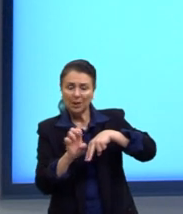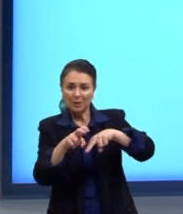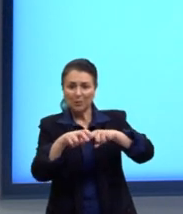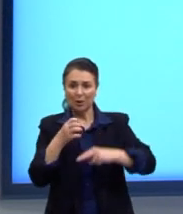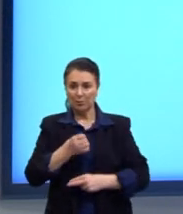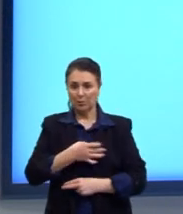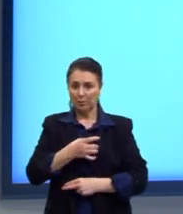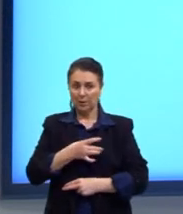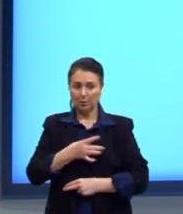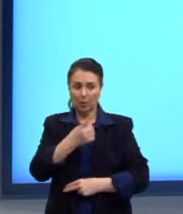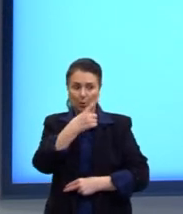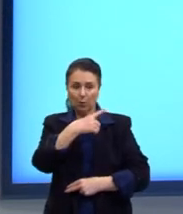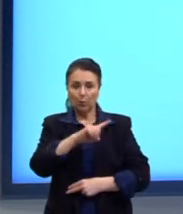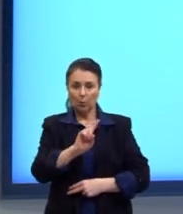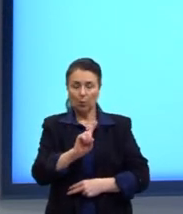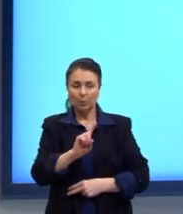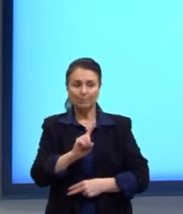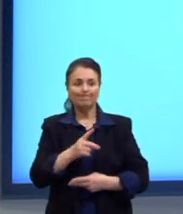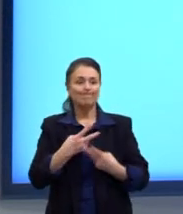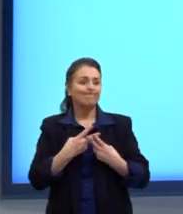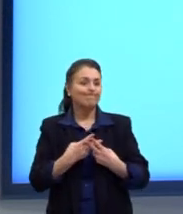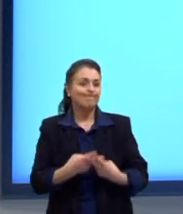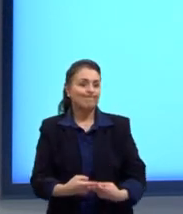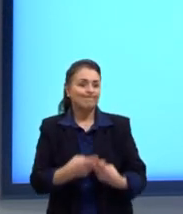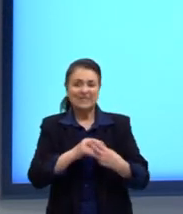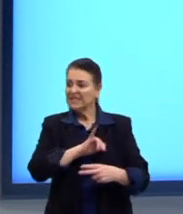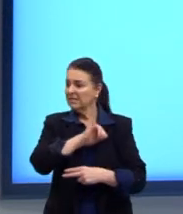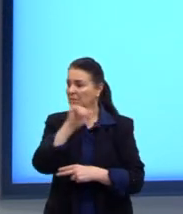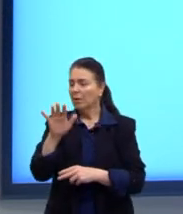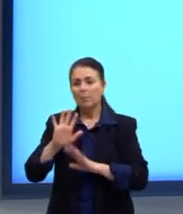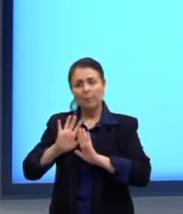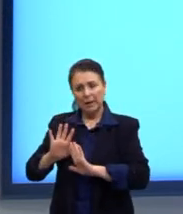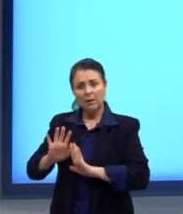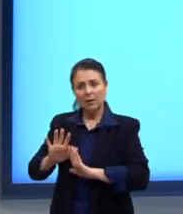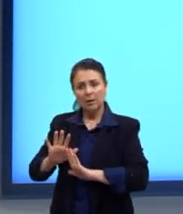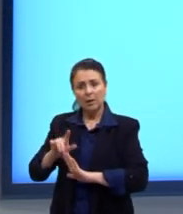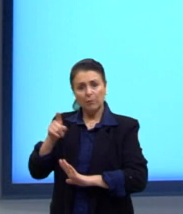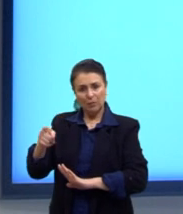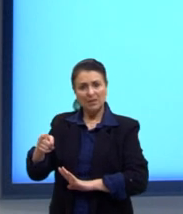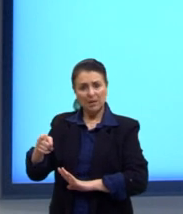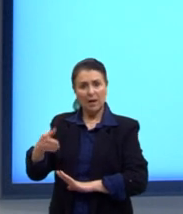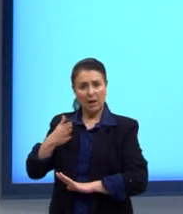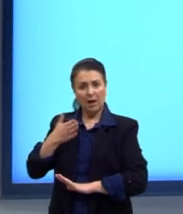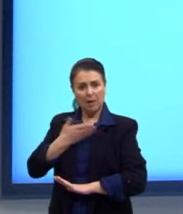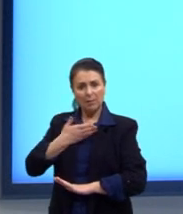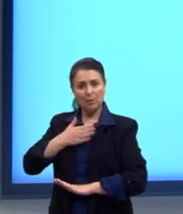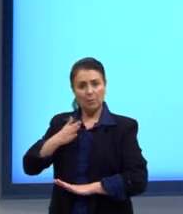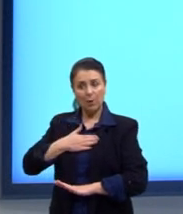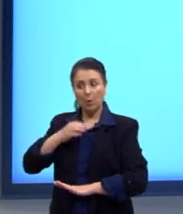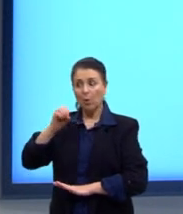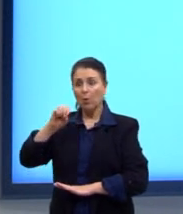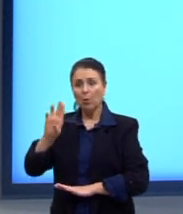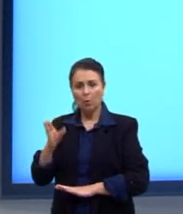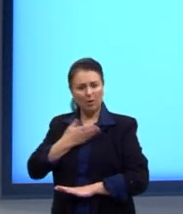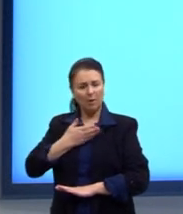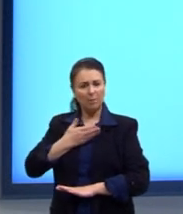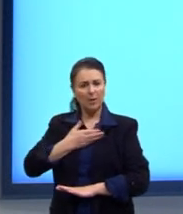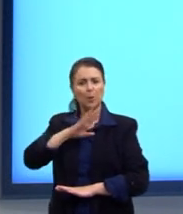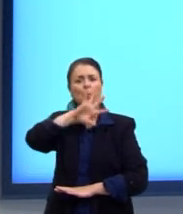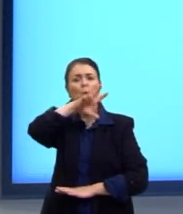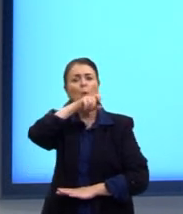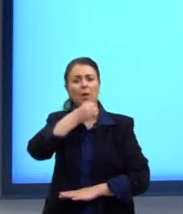Nisso, o outro perde a paciência e explode. Espera aí, você é amigo meu ou amigo da onça?